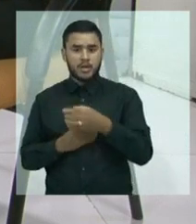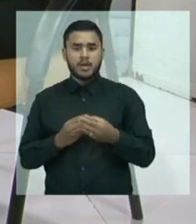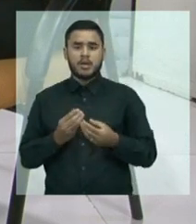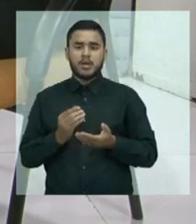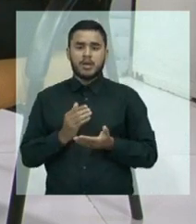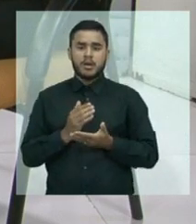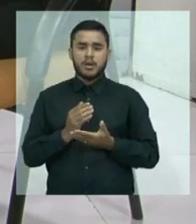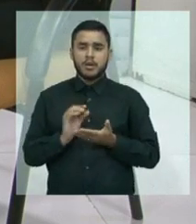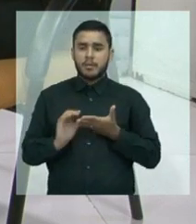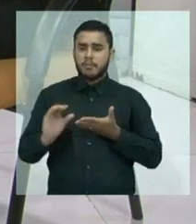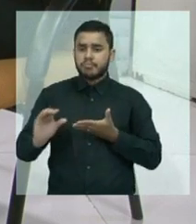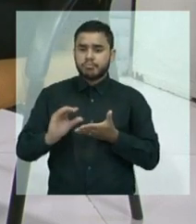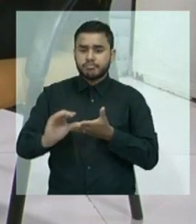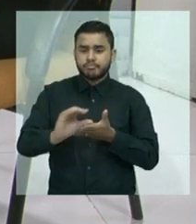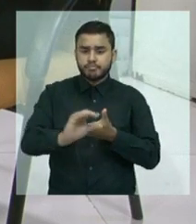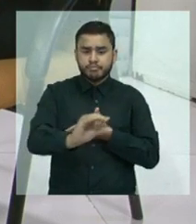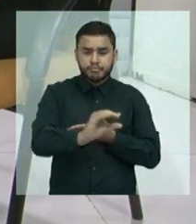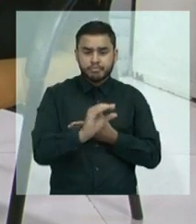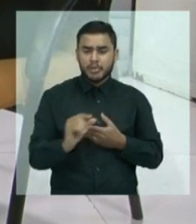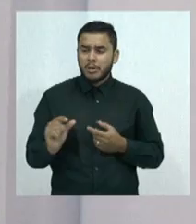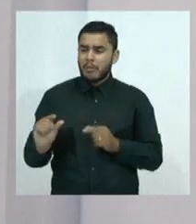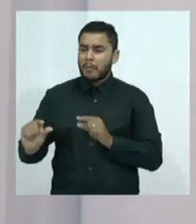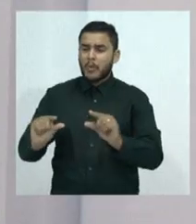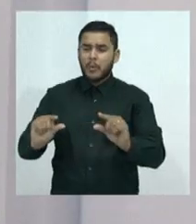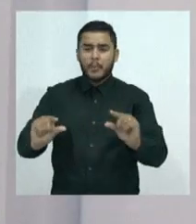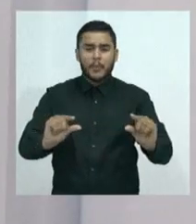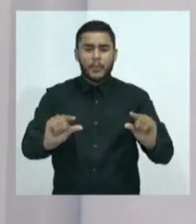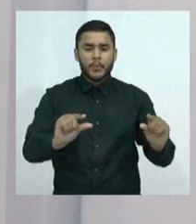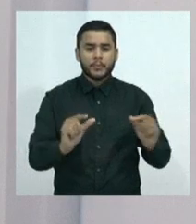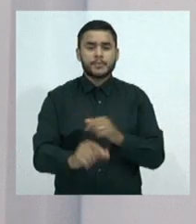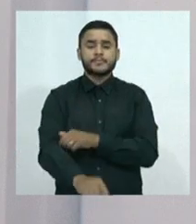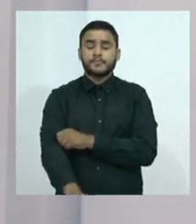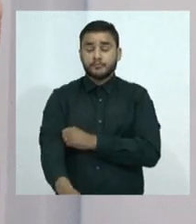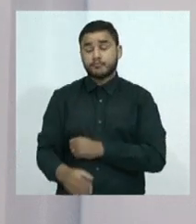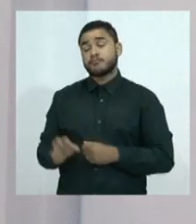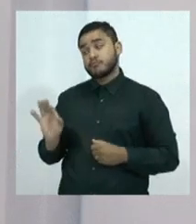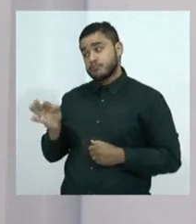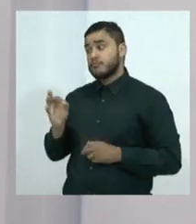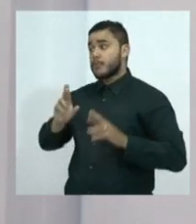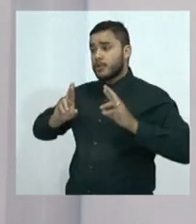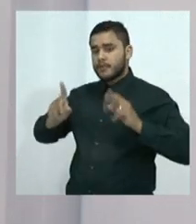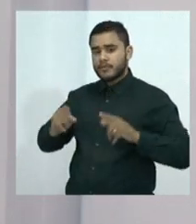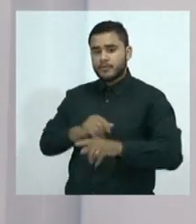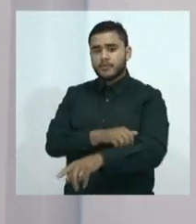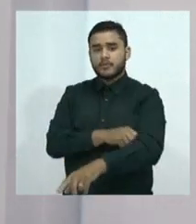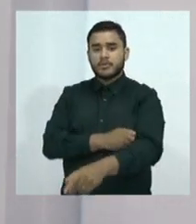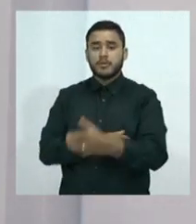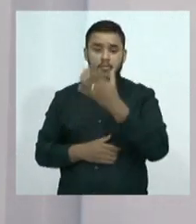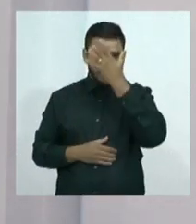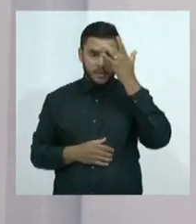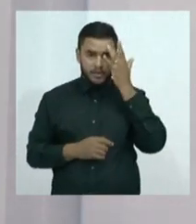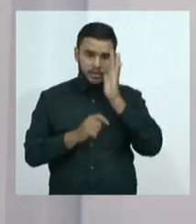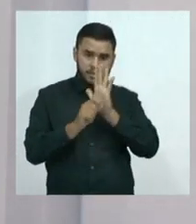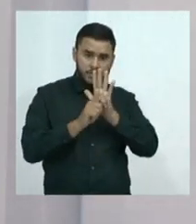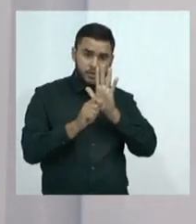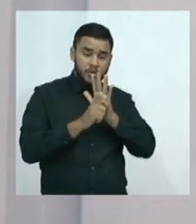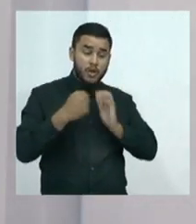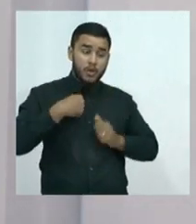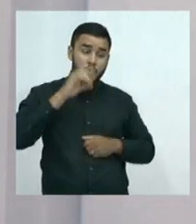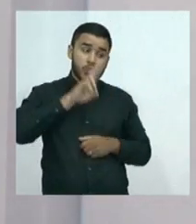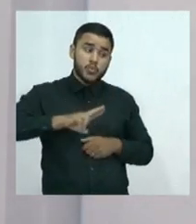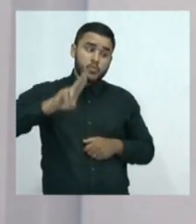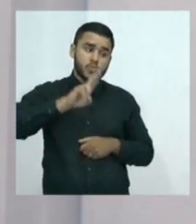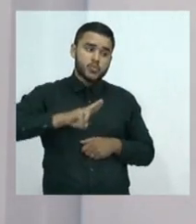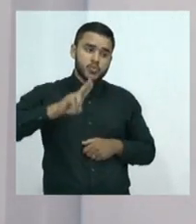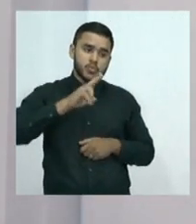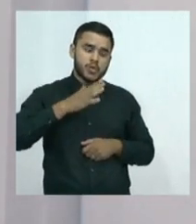pequena quantidade. É, é o que tem que saber se identificar a questão do que é o usuário e o que é o traficante. Como